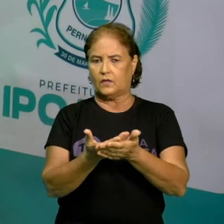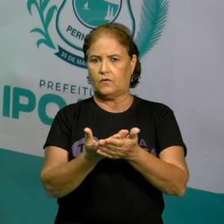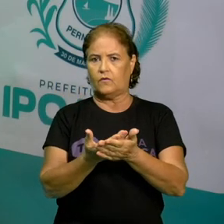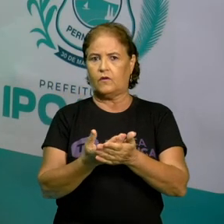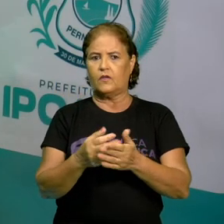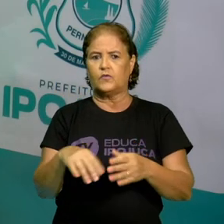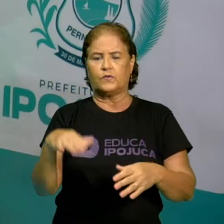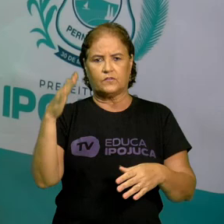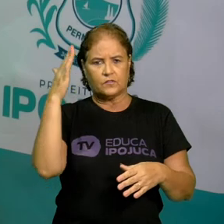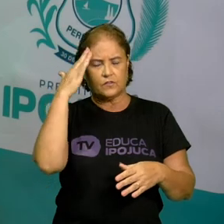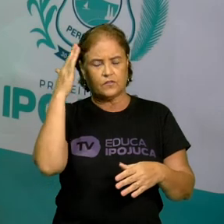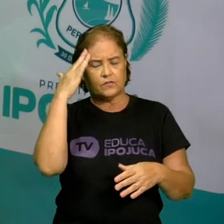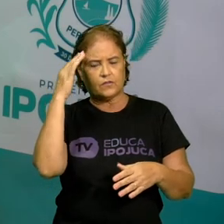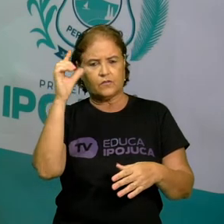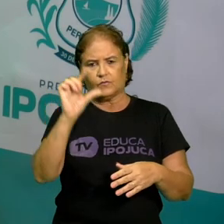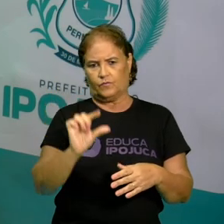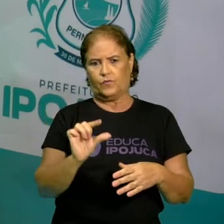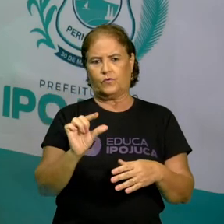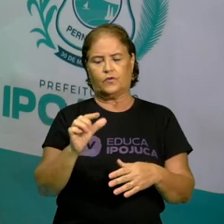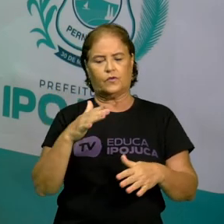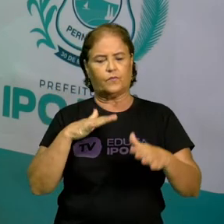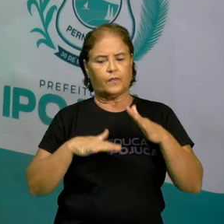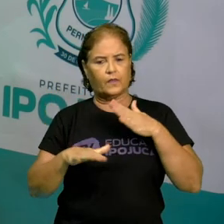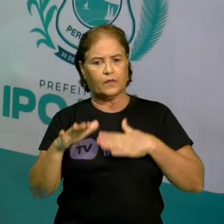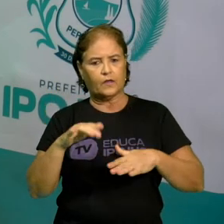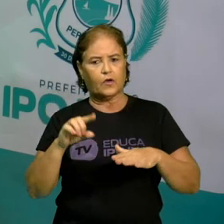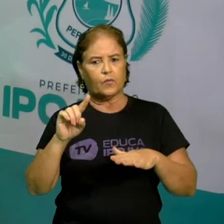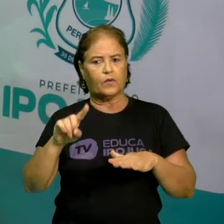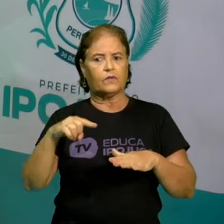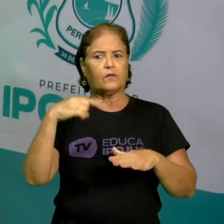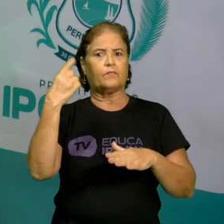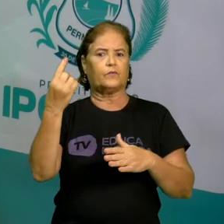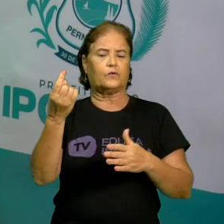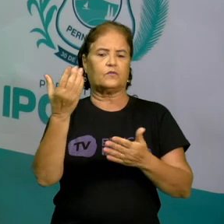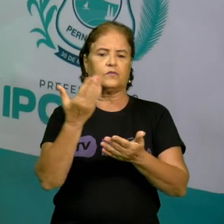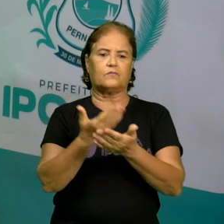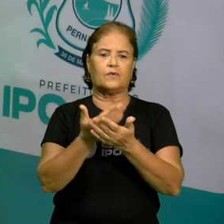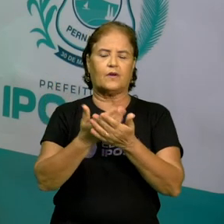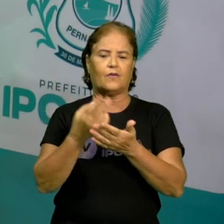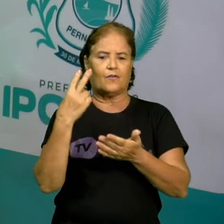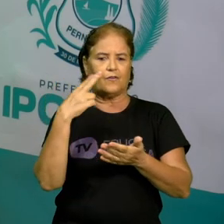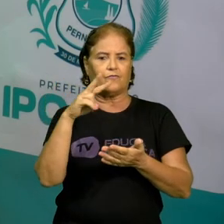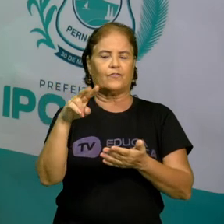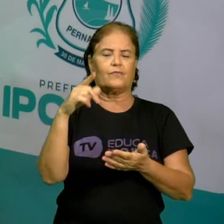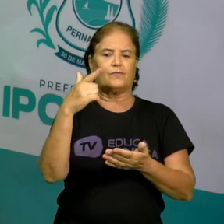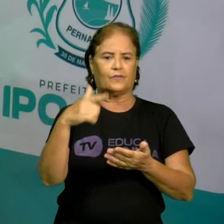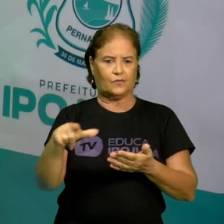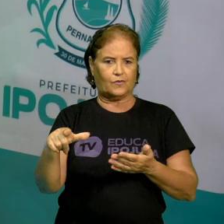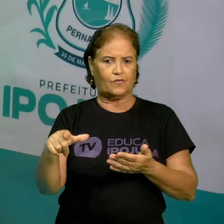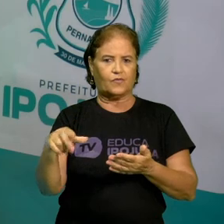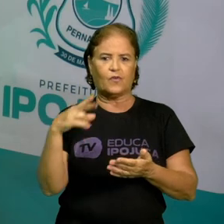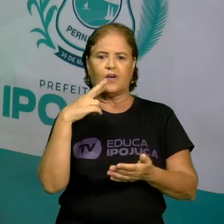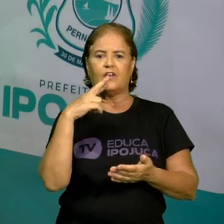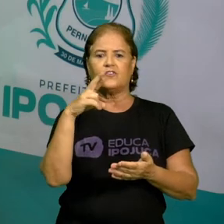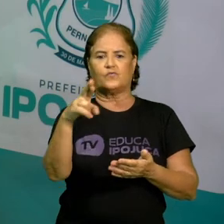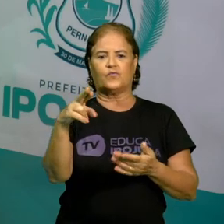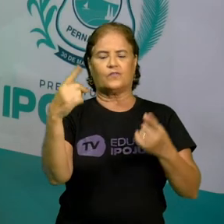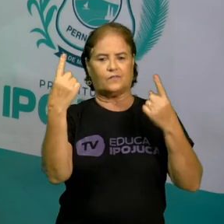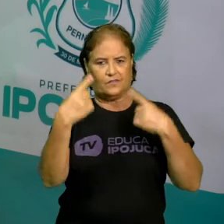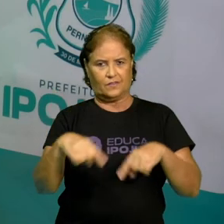pouco deste assunto. Calma. Nos veremos na próxima aula com o resultado aqui desse desafio.